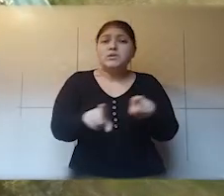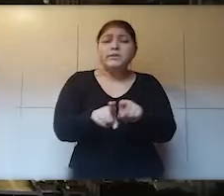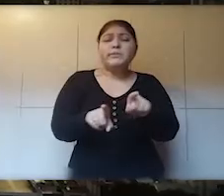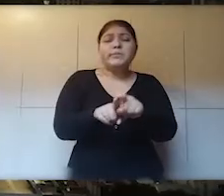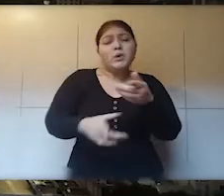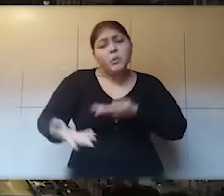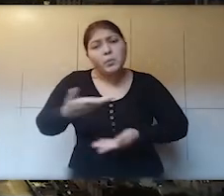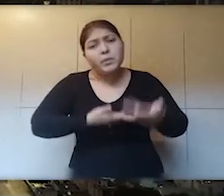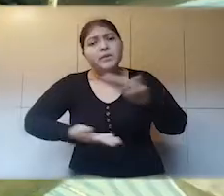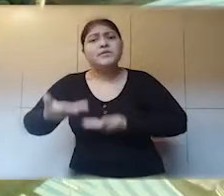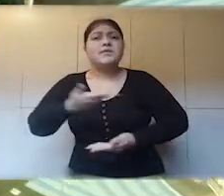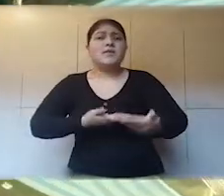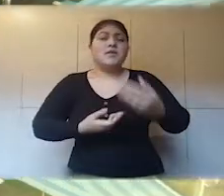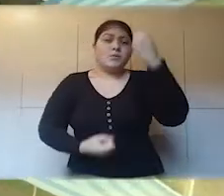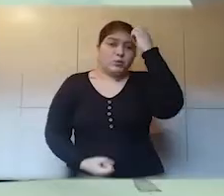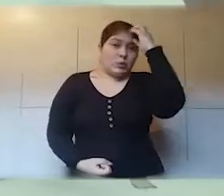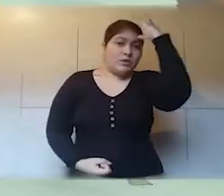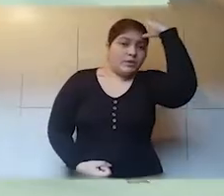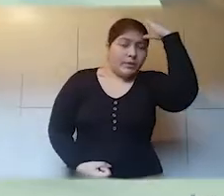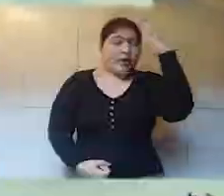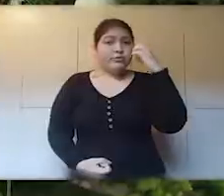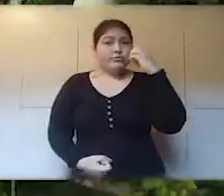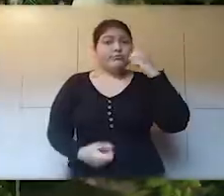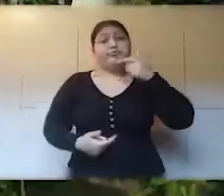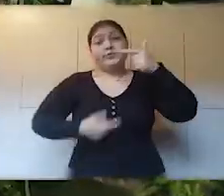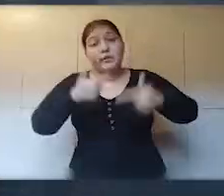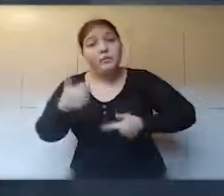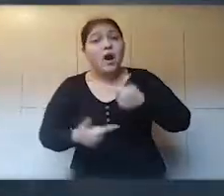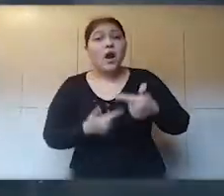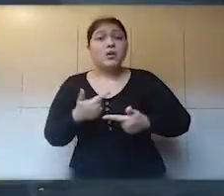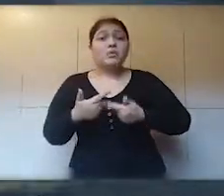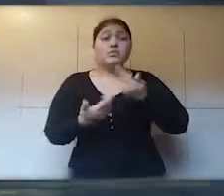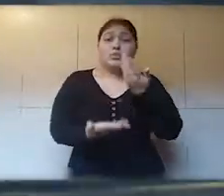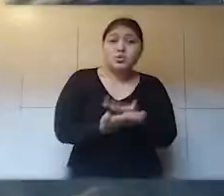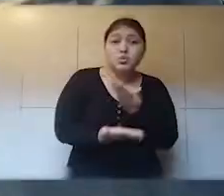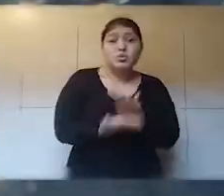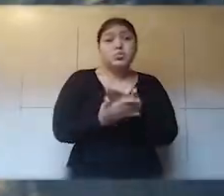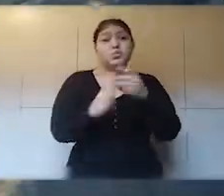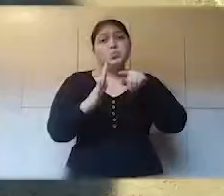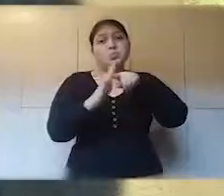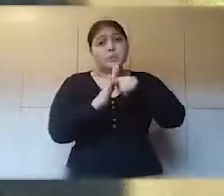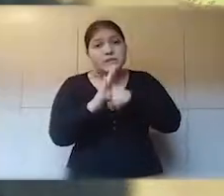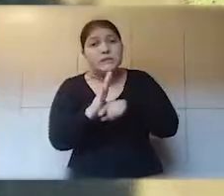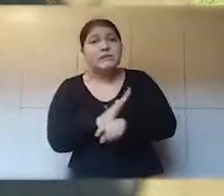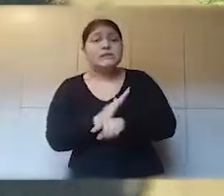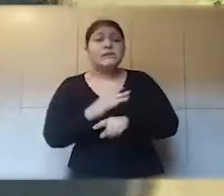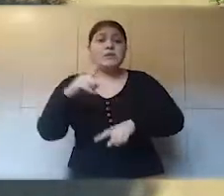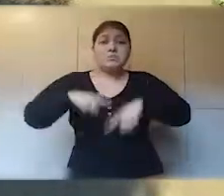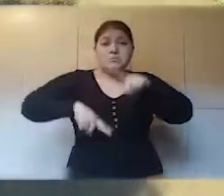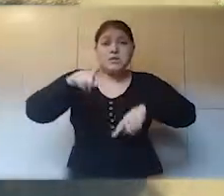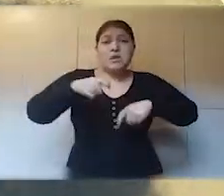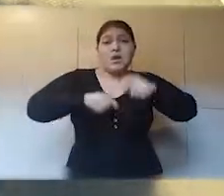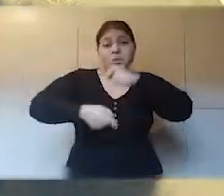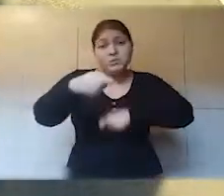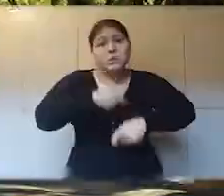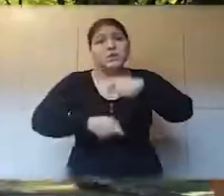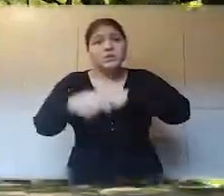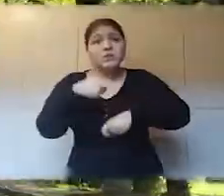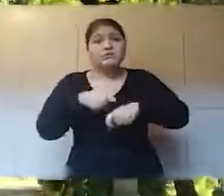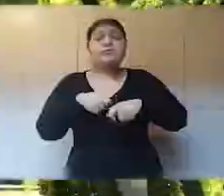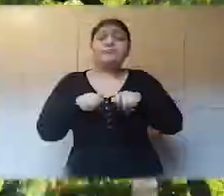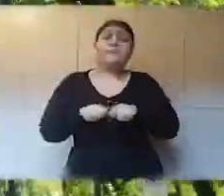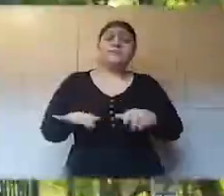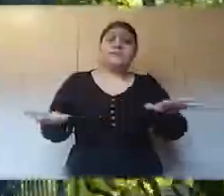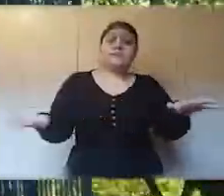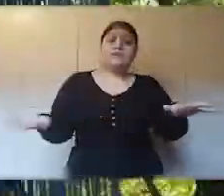trabalhamos, estudando, pesquisando, em atividades administrativas e de extensão. Juntos estamos